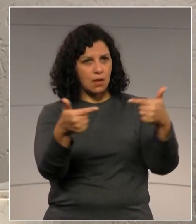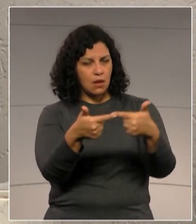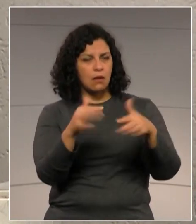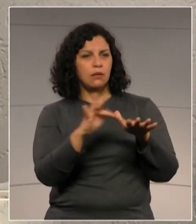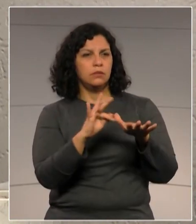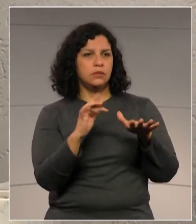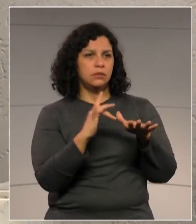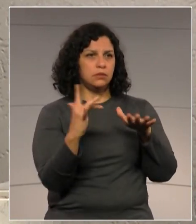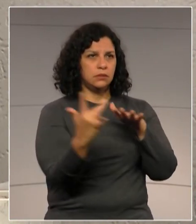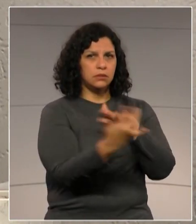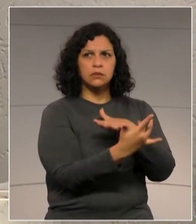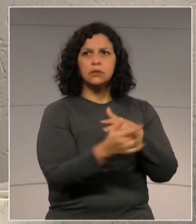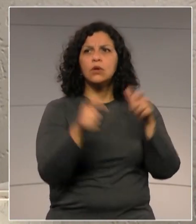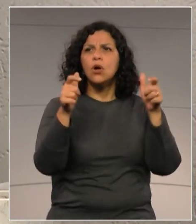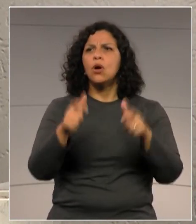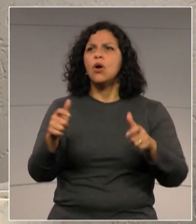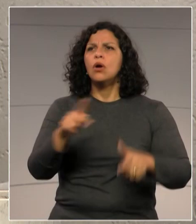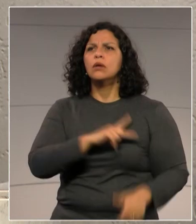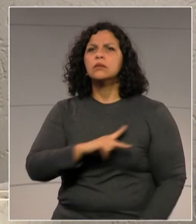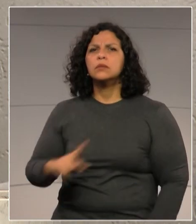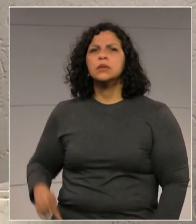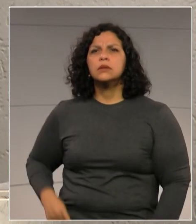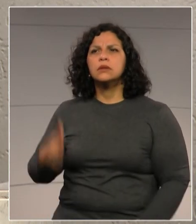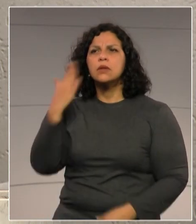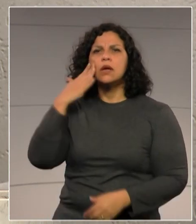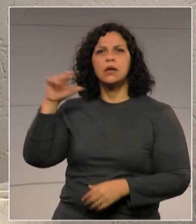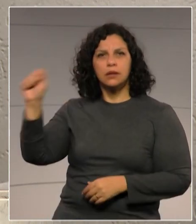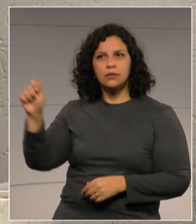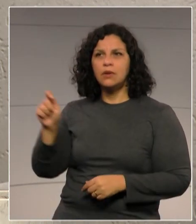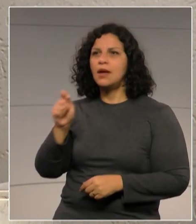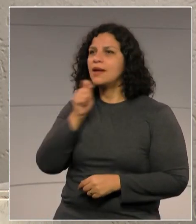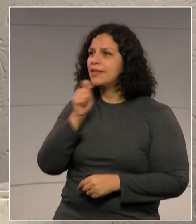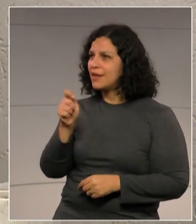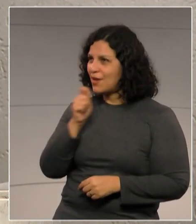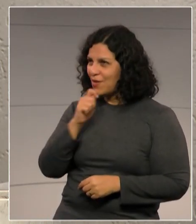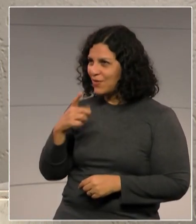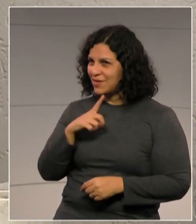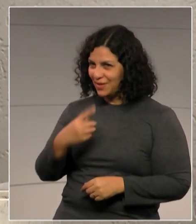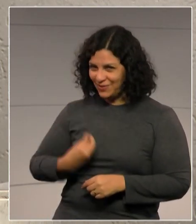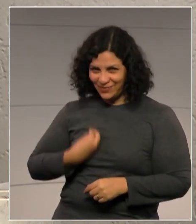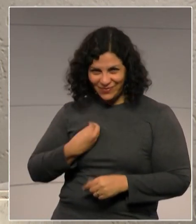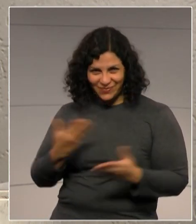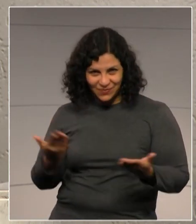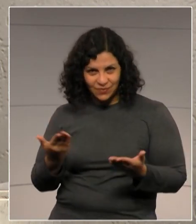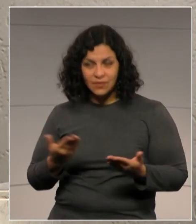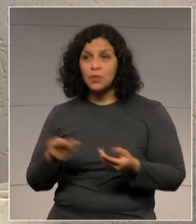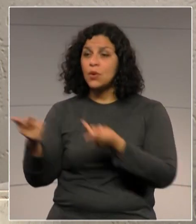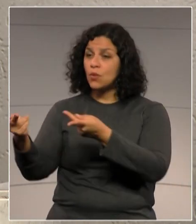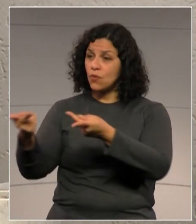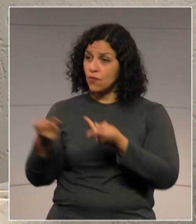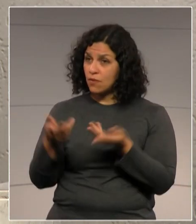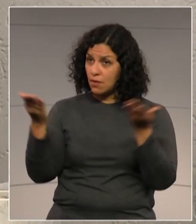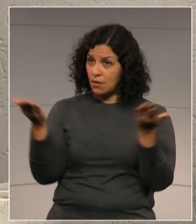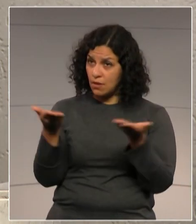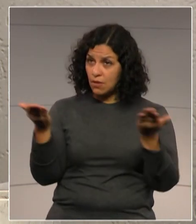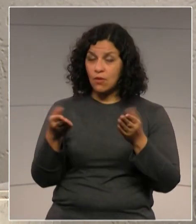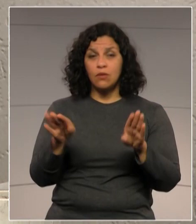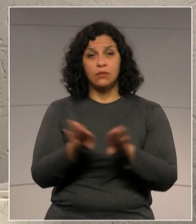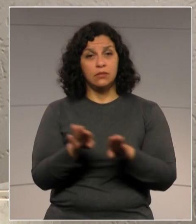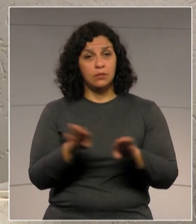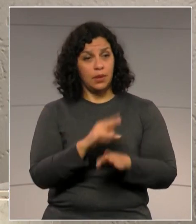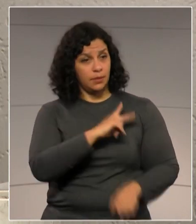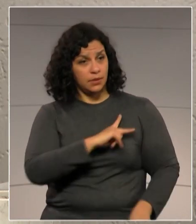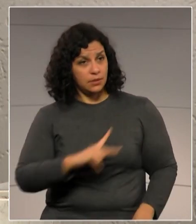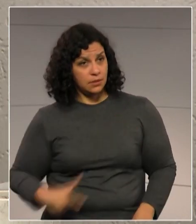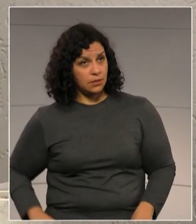redes sociais. Cadê o presidente Traiano, hein? Ah, ele está dando entrevista. Eu ia convidar ele, seu presidente,